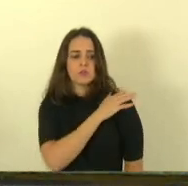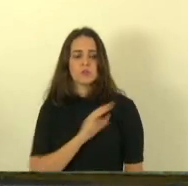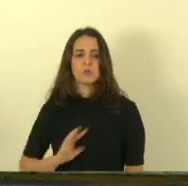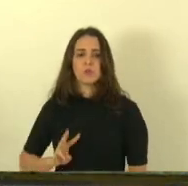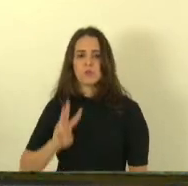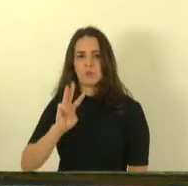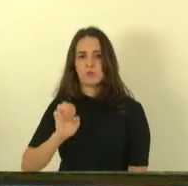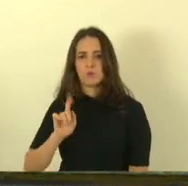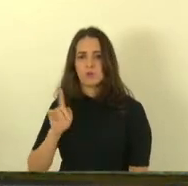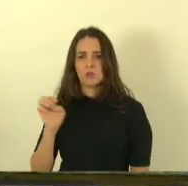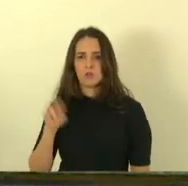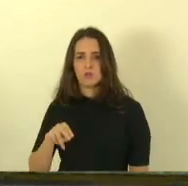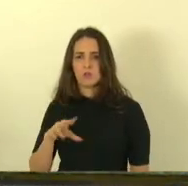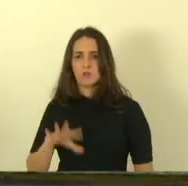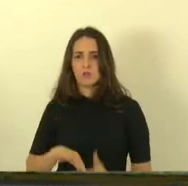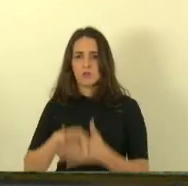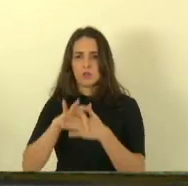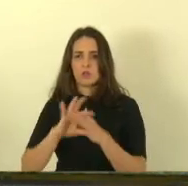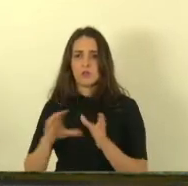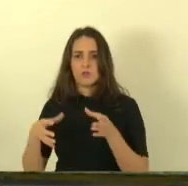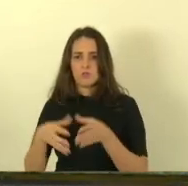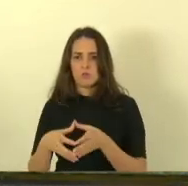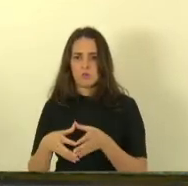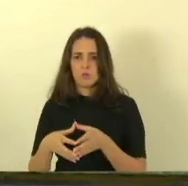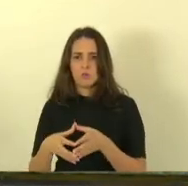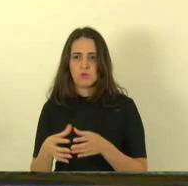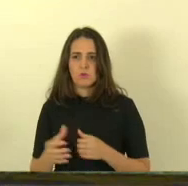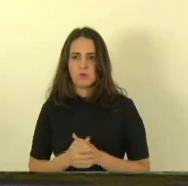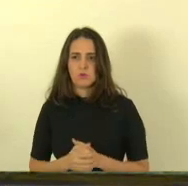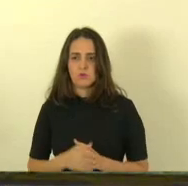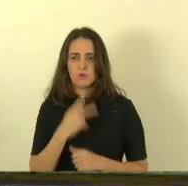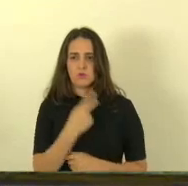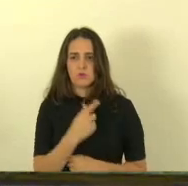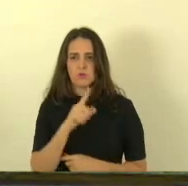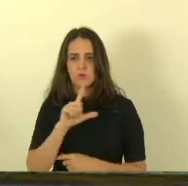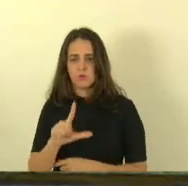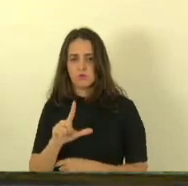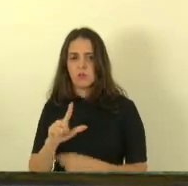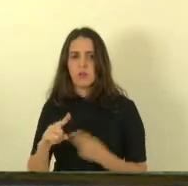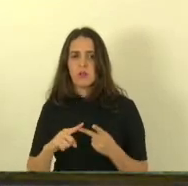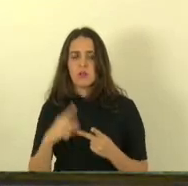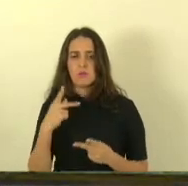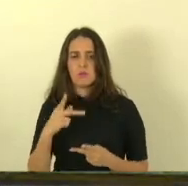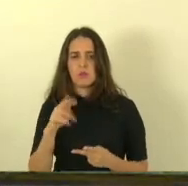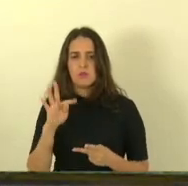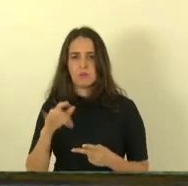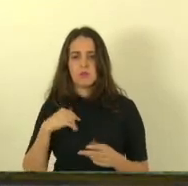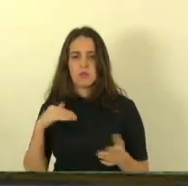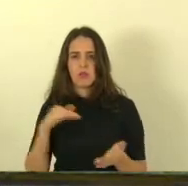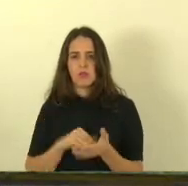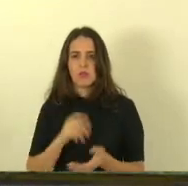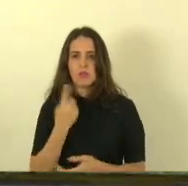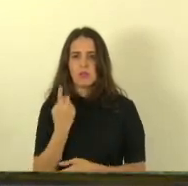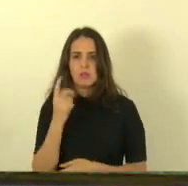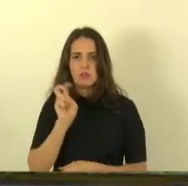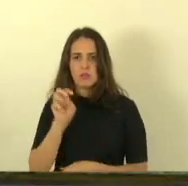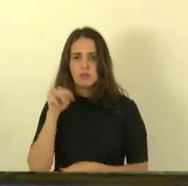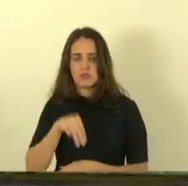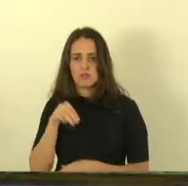líder do bloco parlamentar republicanos PL e PTB vossa excelência tem até 15 minutos